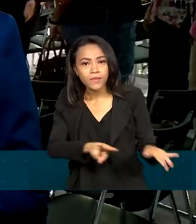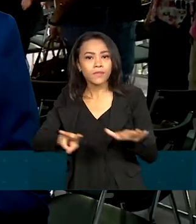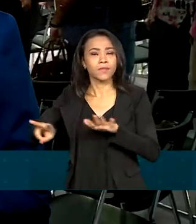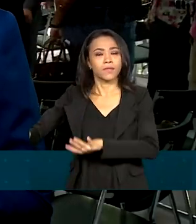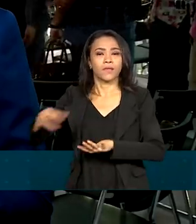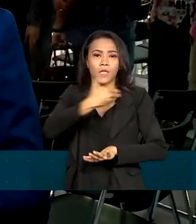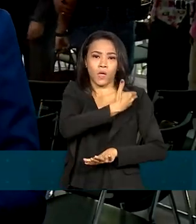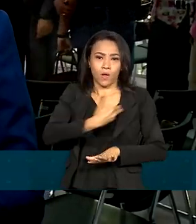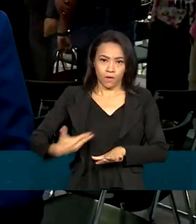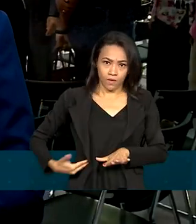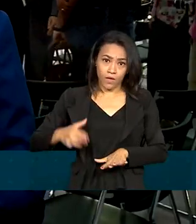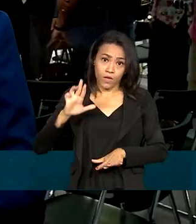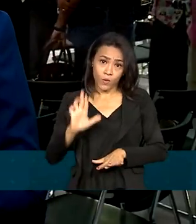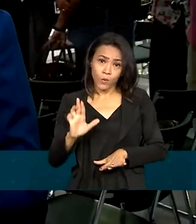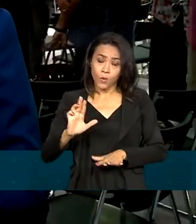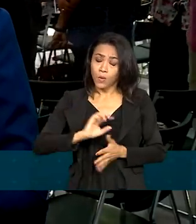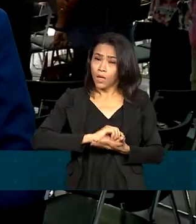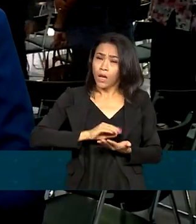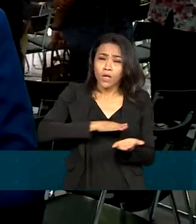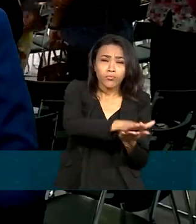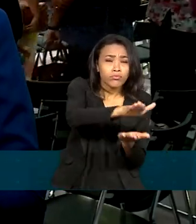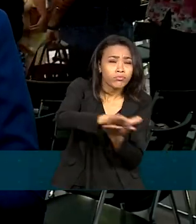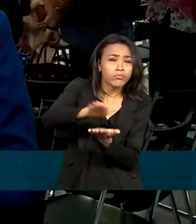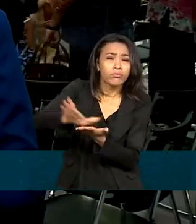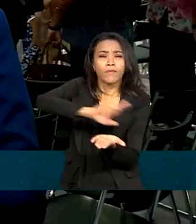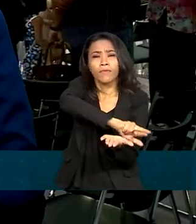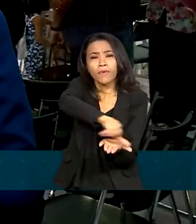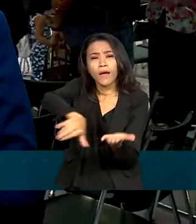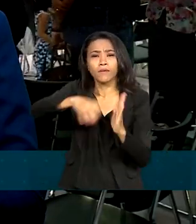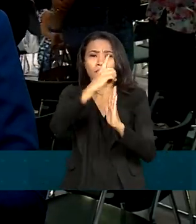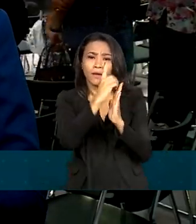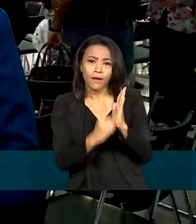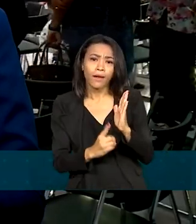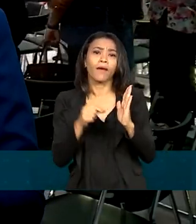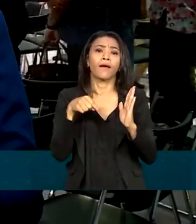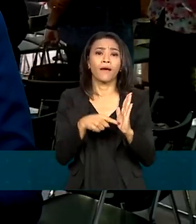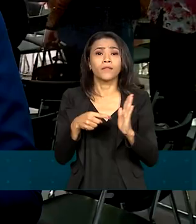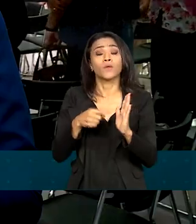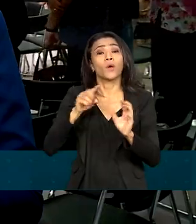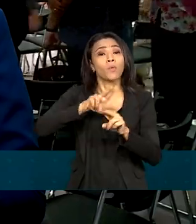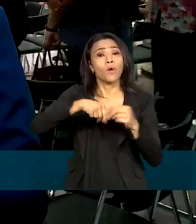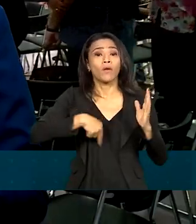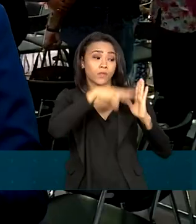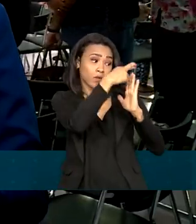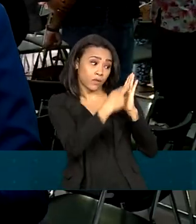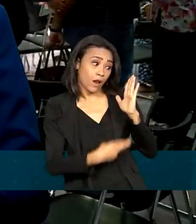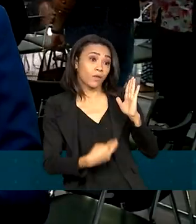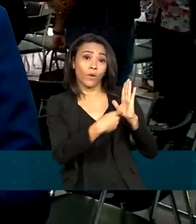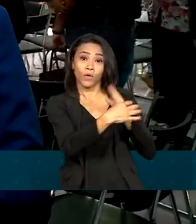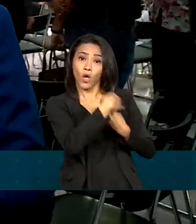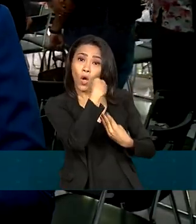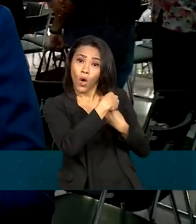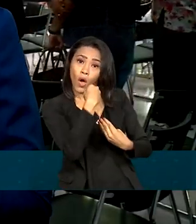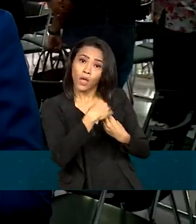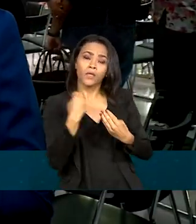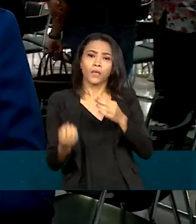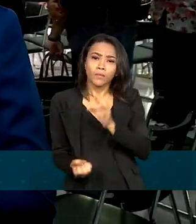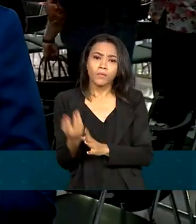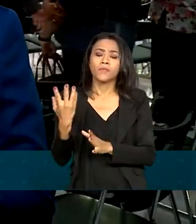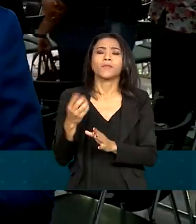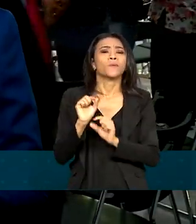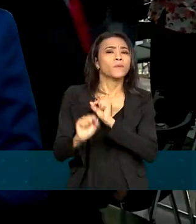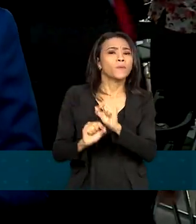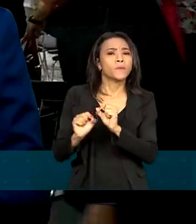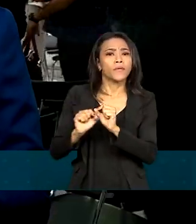publicou uma série de decretos indicados pelo Grupo de Trabalho Ambiental da Transição, que restabelecem, por exemplo,